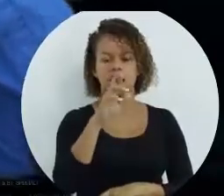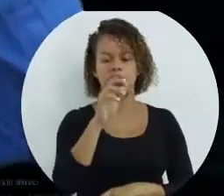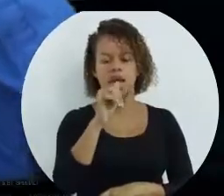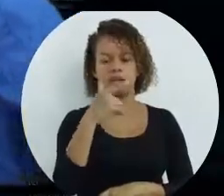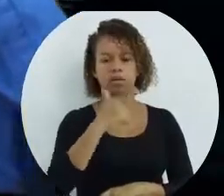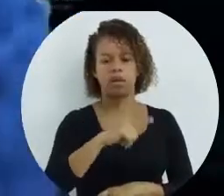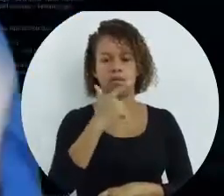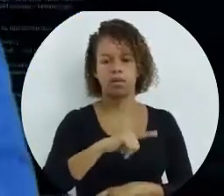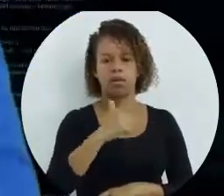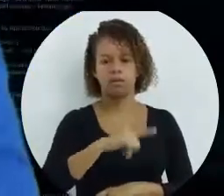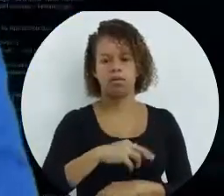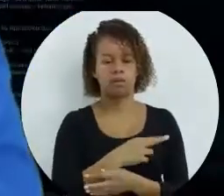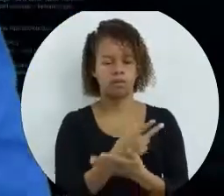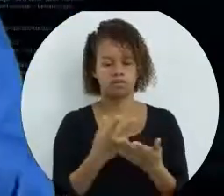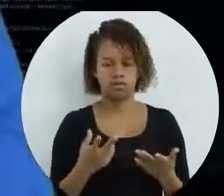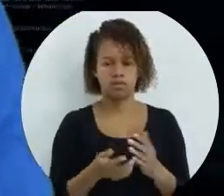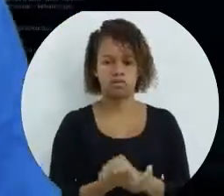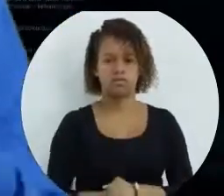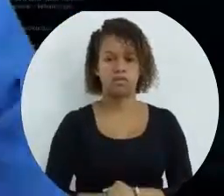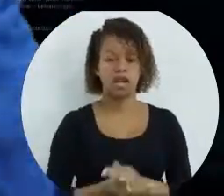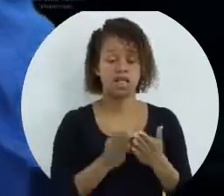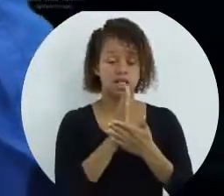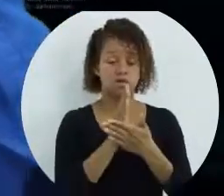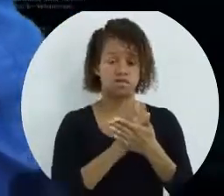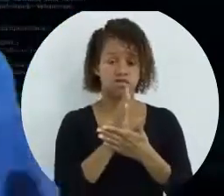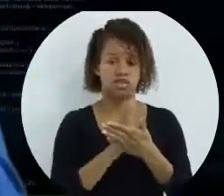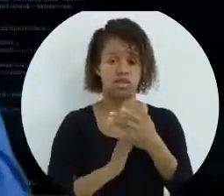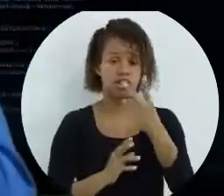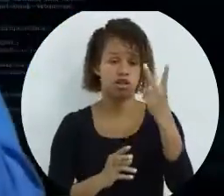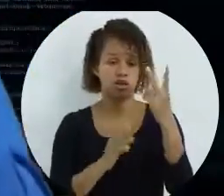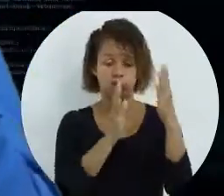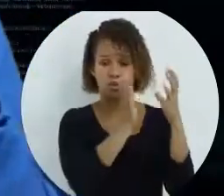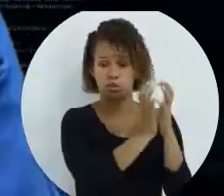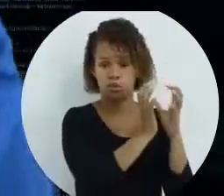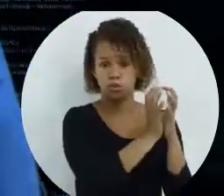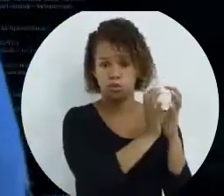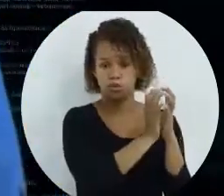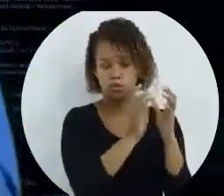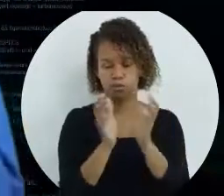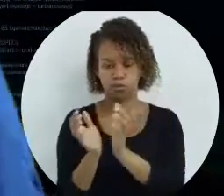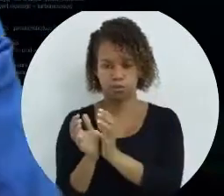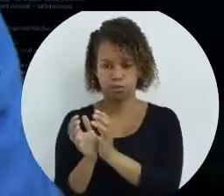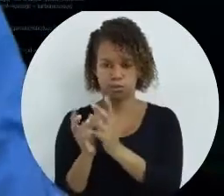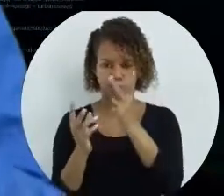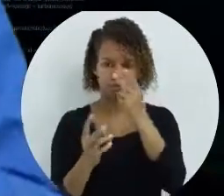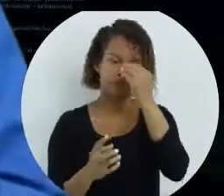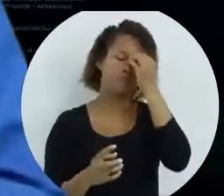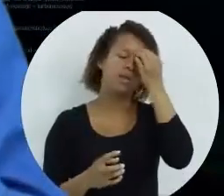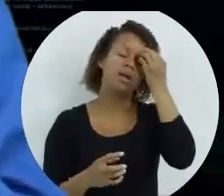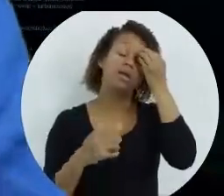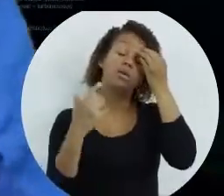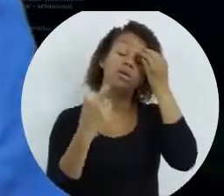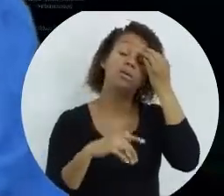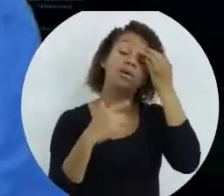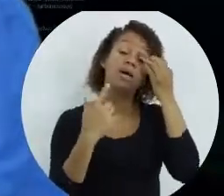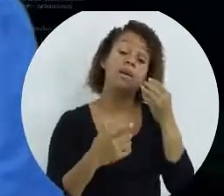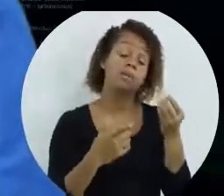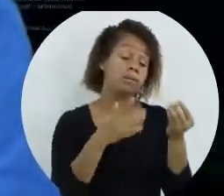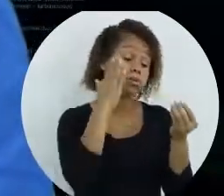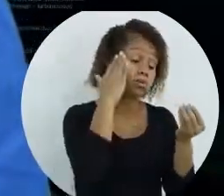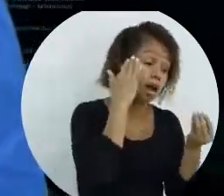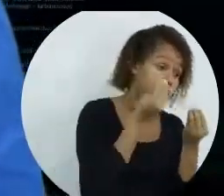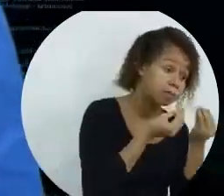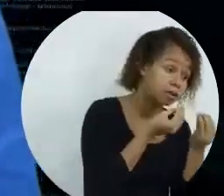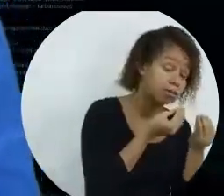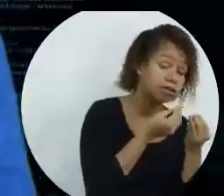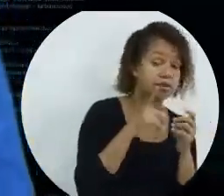que repita, repita, repita algumas vezes. Elas são divididas em dois grupos, quando você sabe o número de repetições e quando você